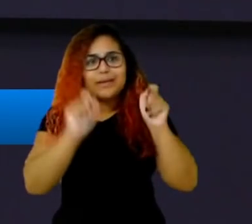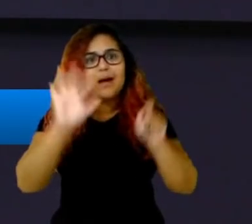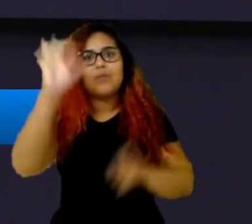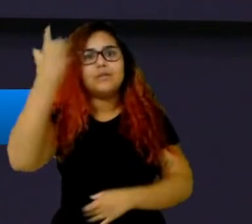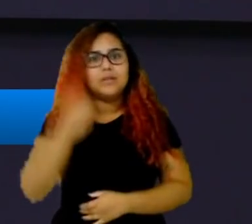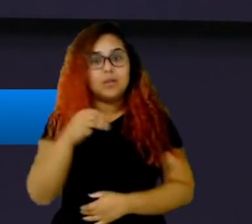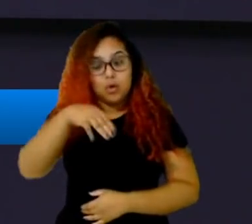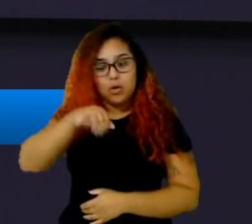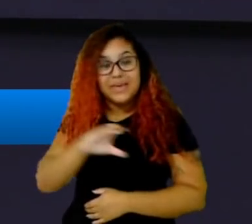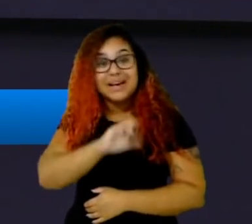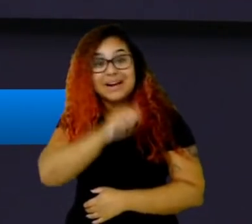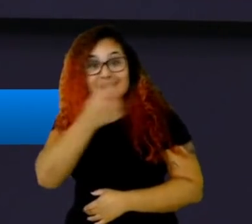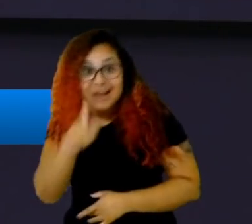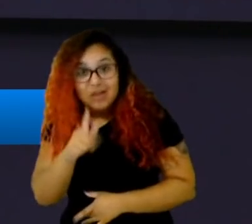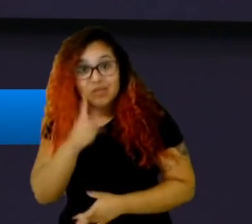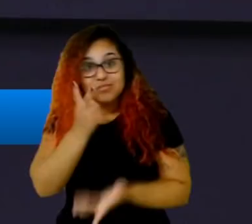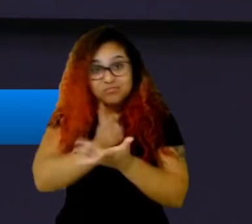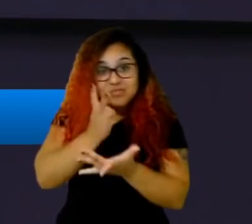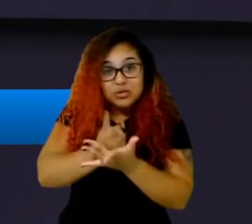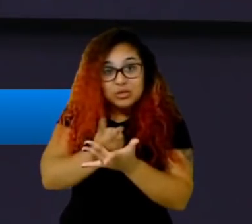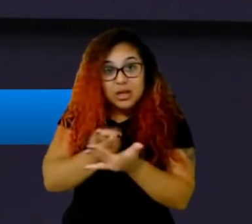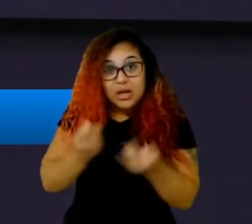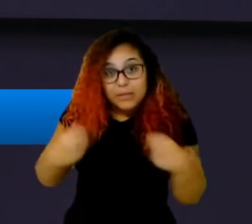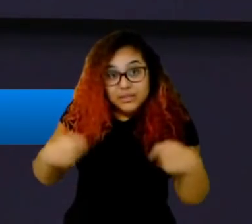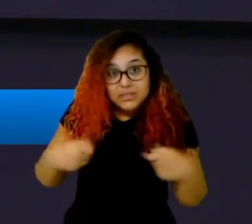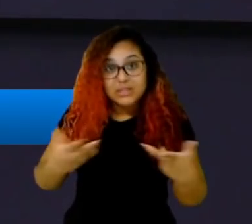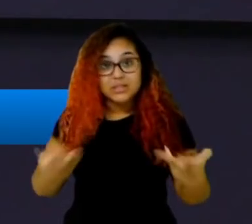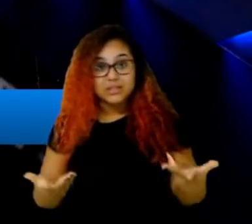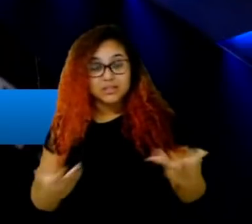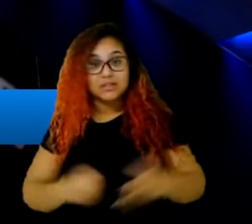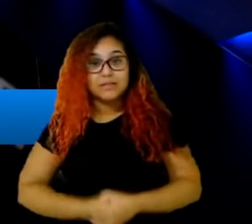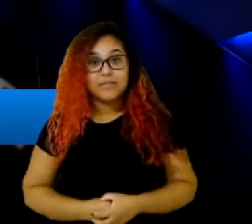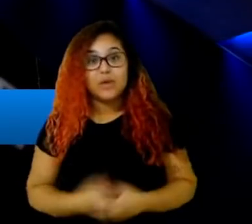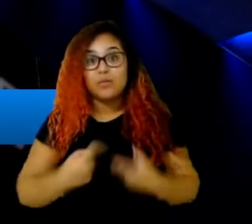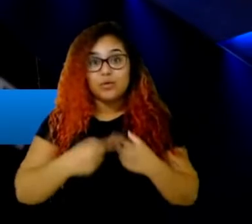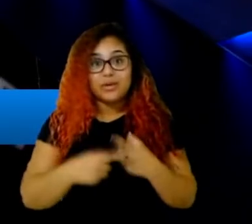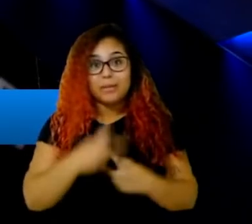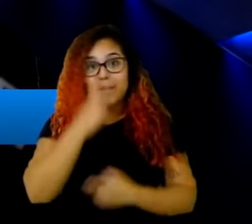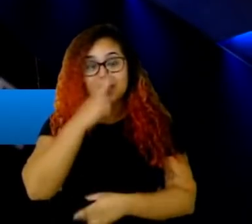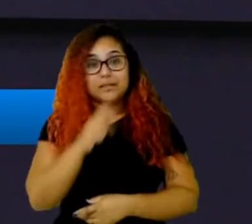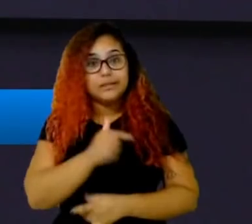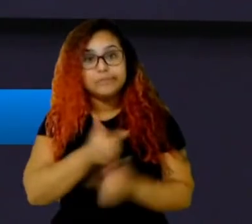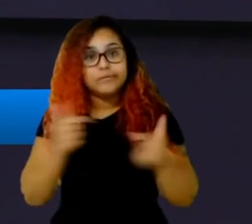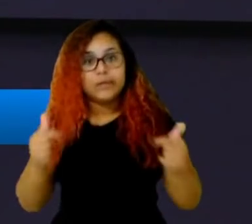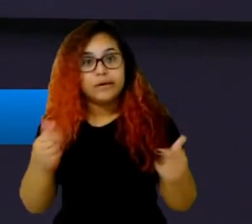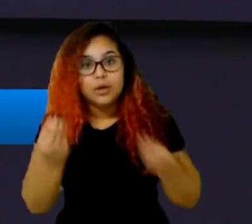a Red hoje ganhou dele de uma maneira meio sem contestação, a NTZ como é que faz aqui agora, cara?